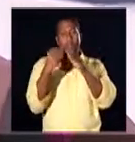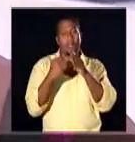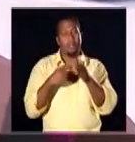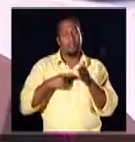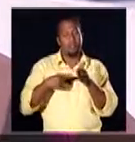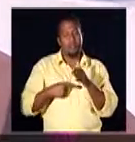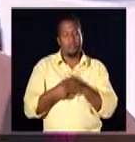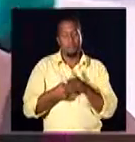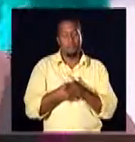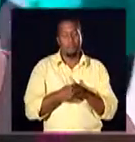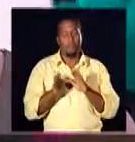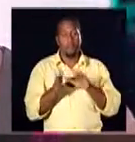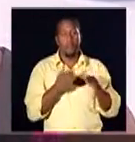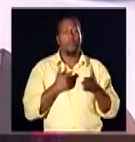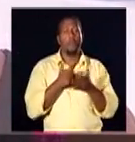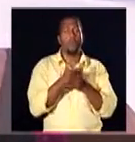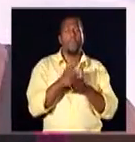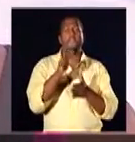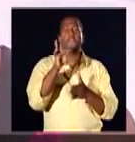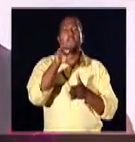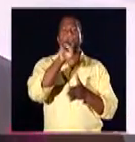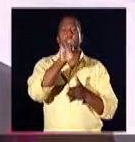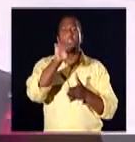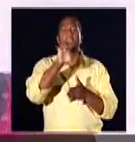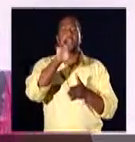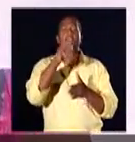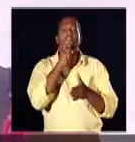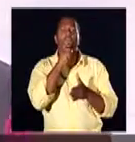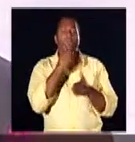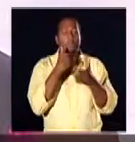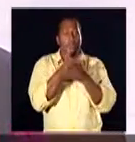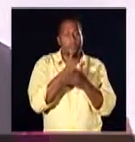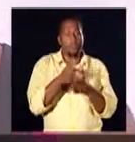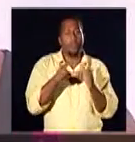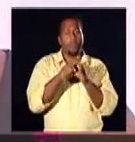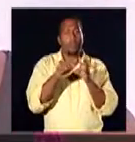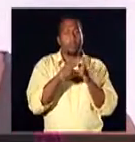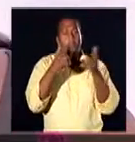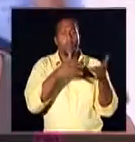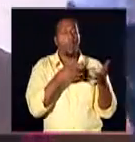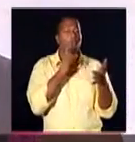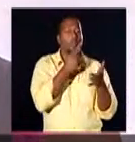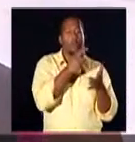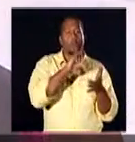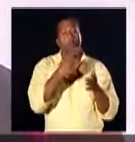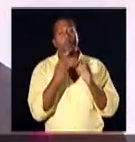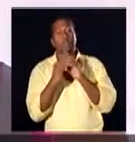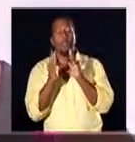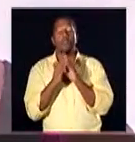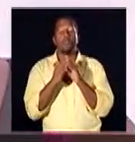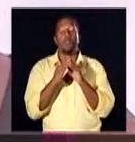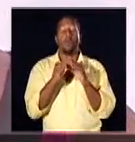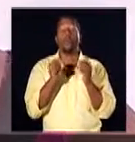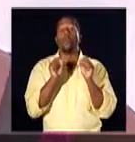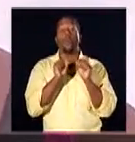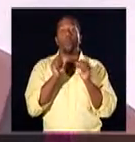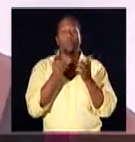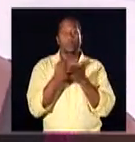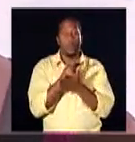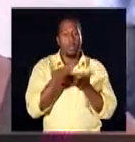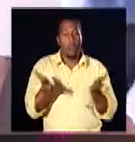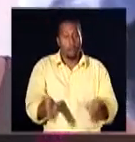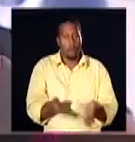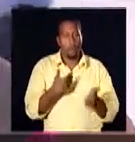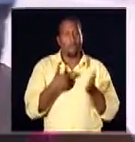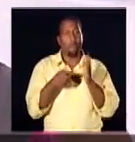comprou um freezer em uma loja e na loja não especificou que o freezer era para restaurante ou residência. Então, o que